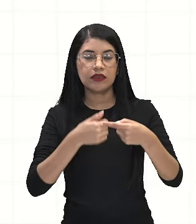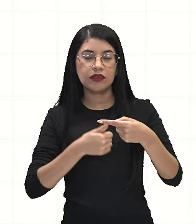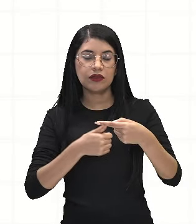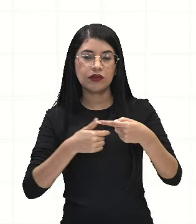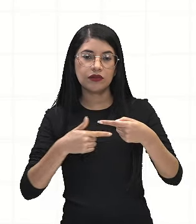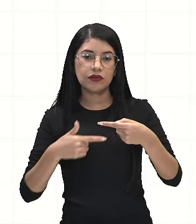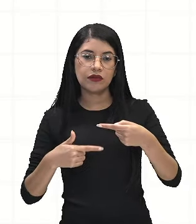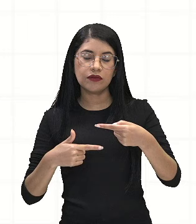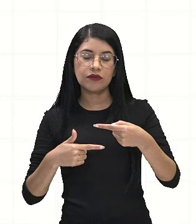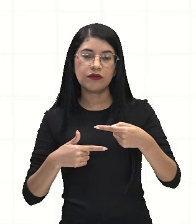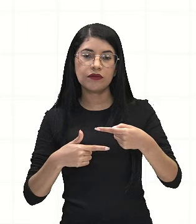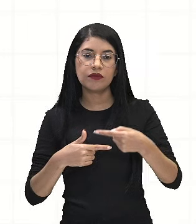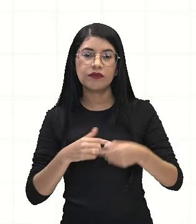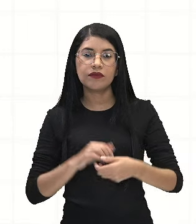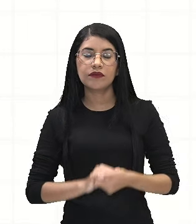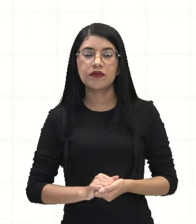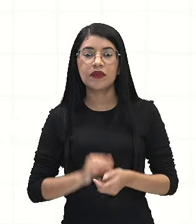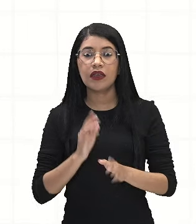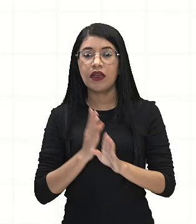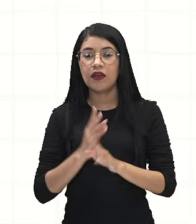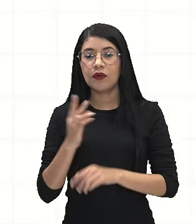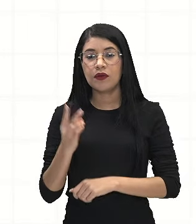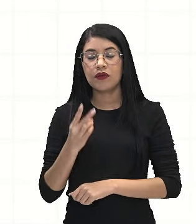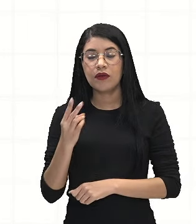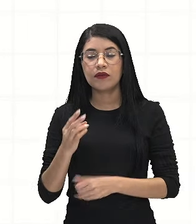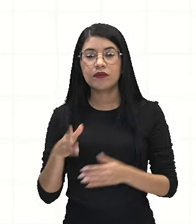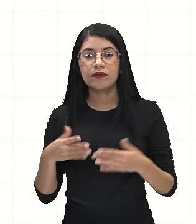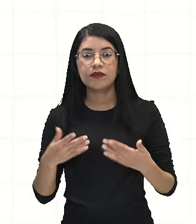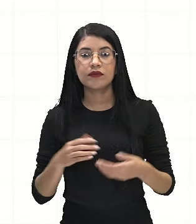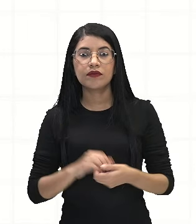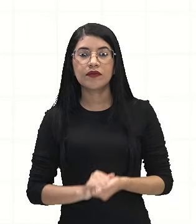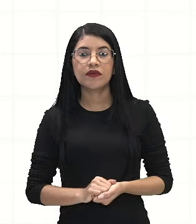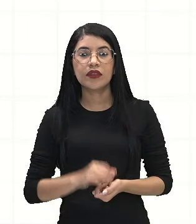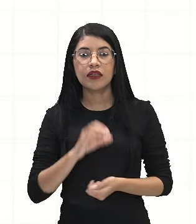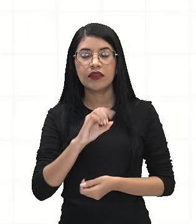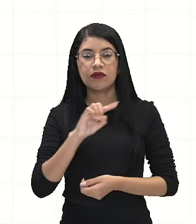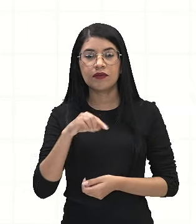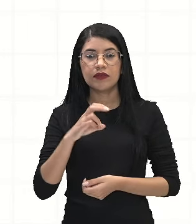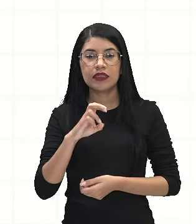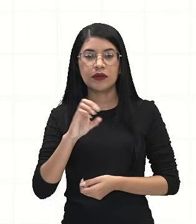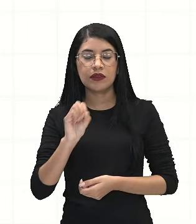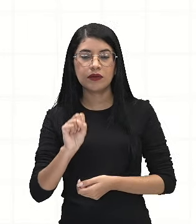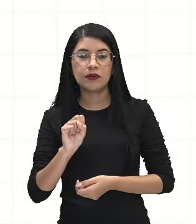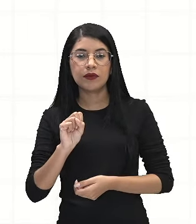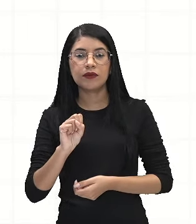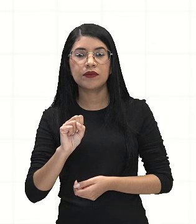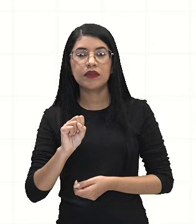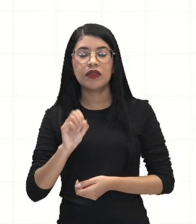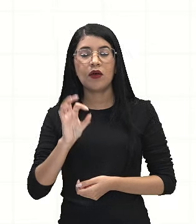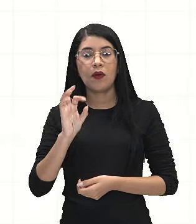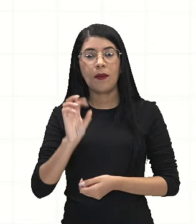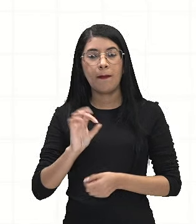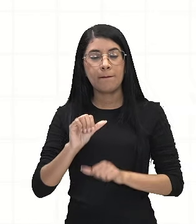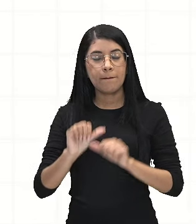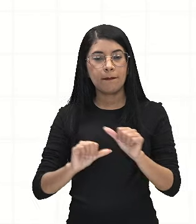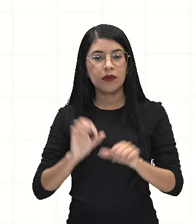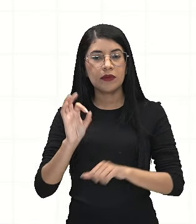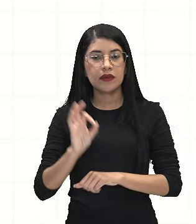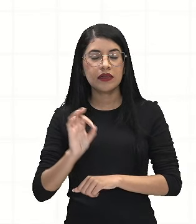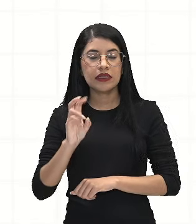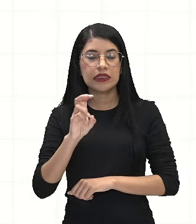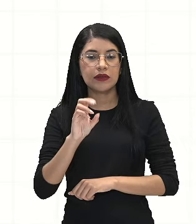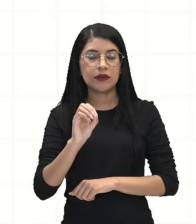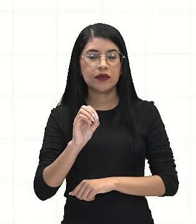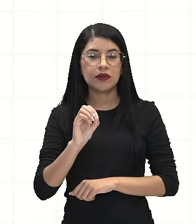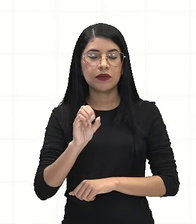7 por 12, a gente vai encontrar o resultado em percentual. Então, ou a gente escreve 7 sobre